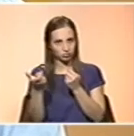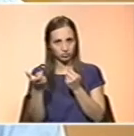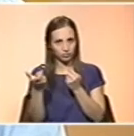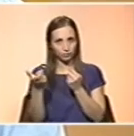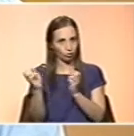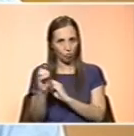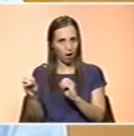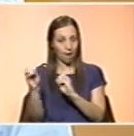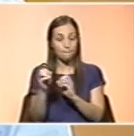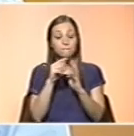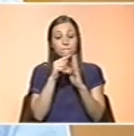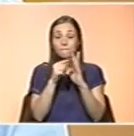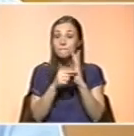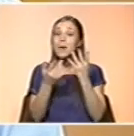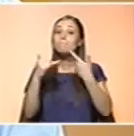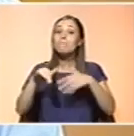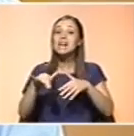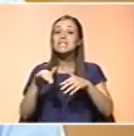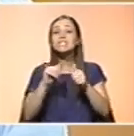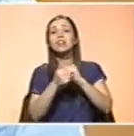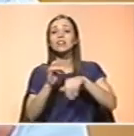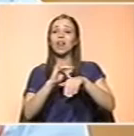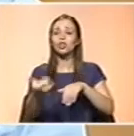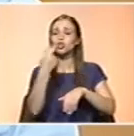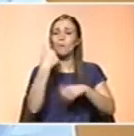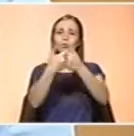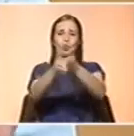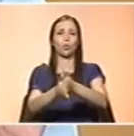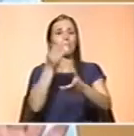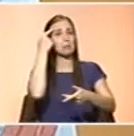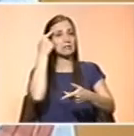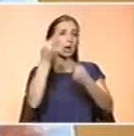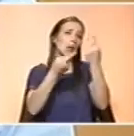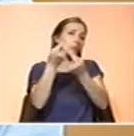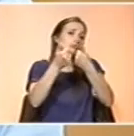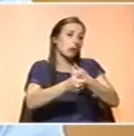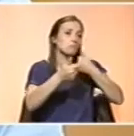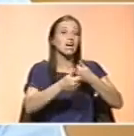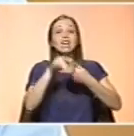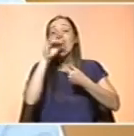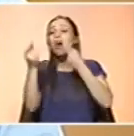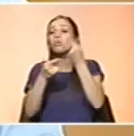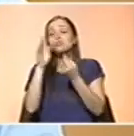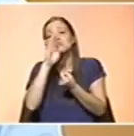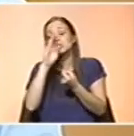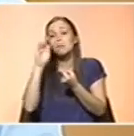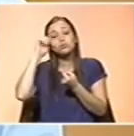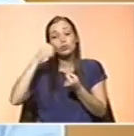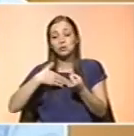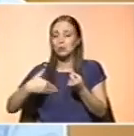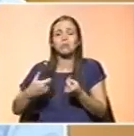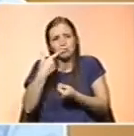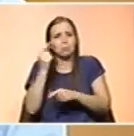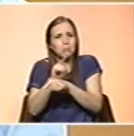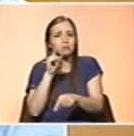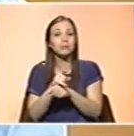Só que o atleta toma todos a pensar que uns farão bem, outros, desde que não façam mal, eu também os tomo. E é uma questão de